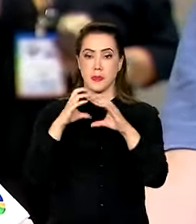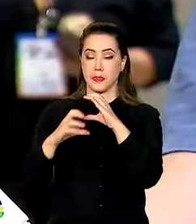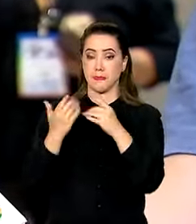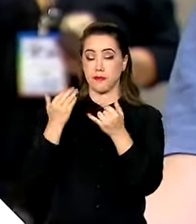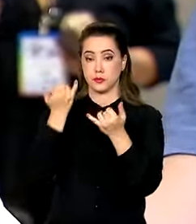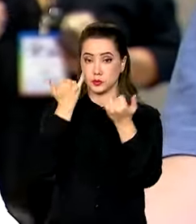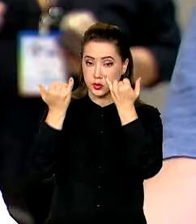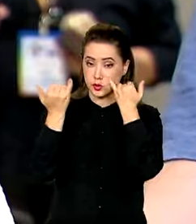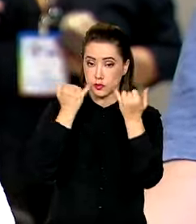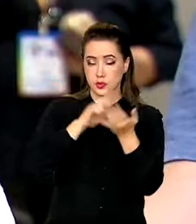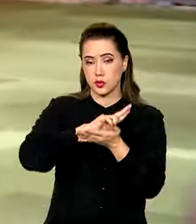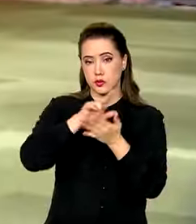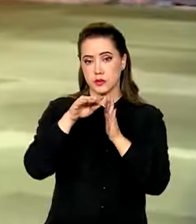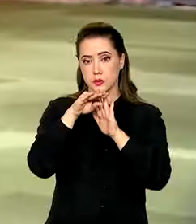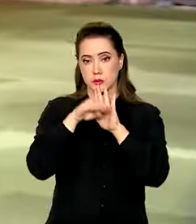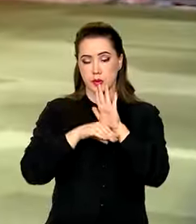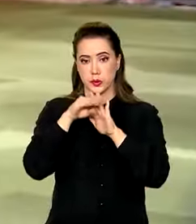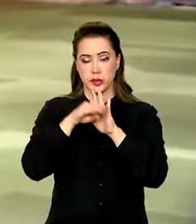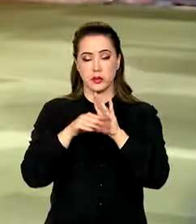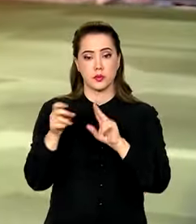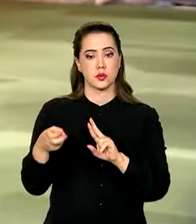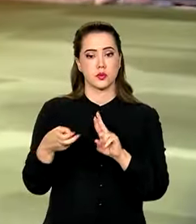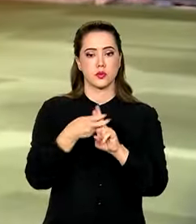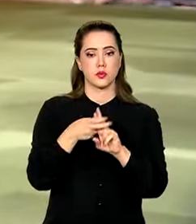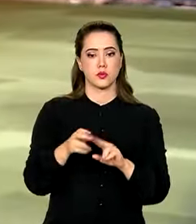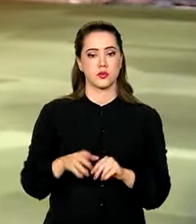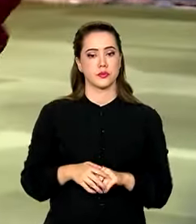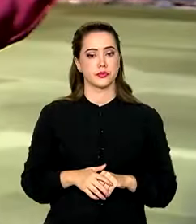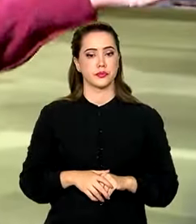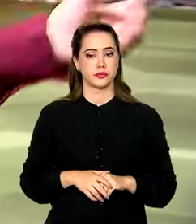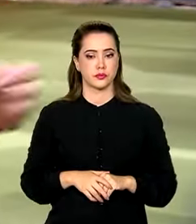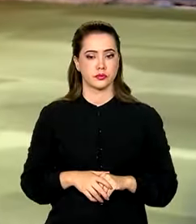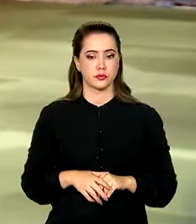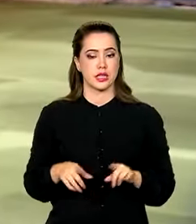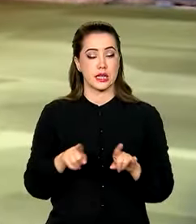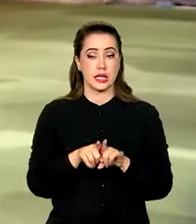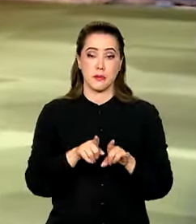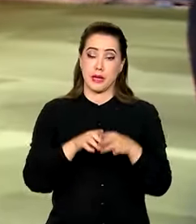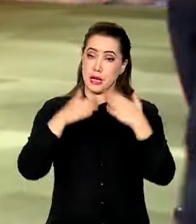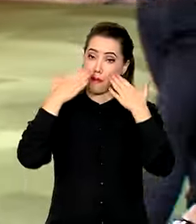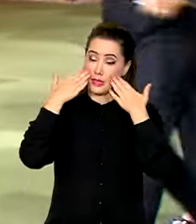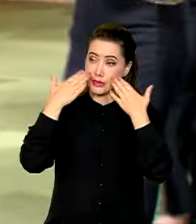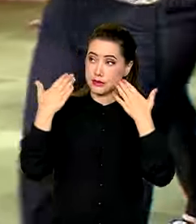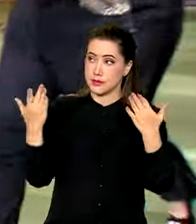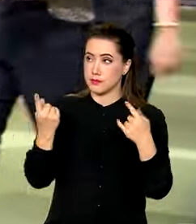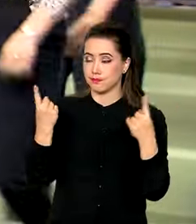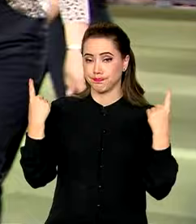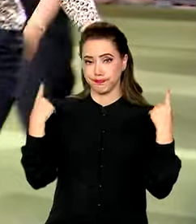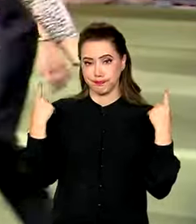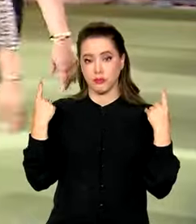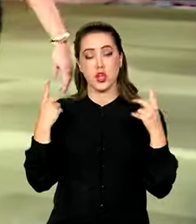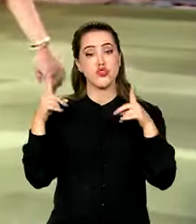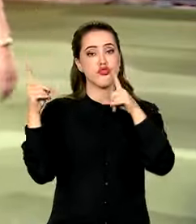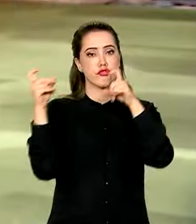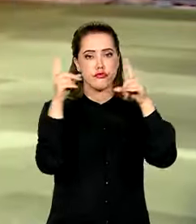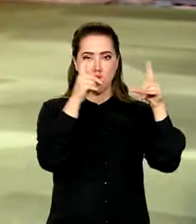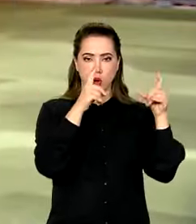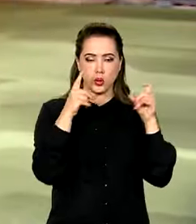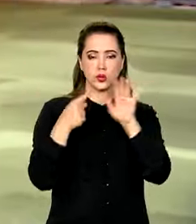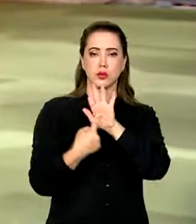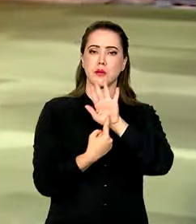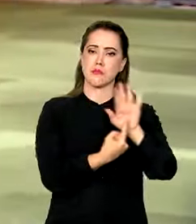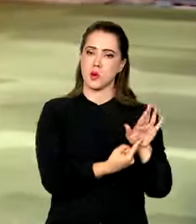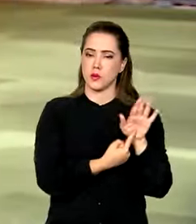sobre todos os programas do SUS. Também foi lançada hoje esta exposição de fotografias que conta a história de